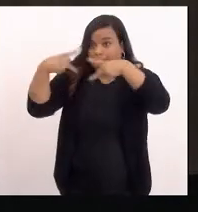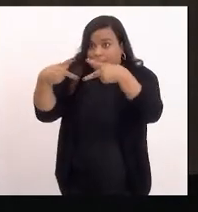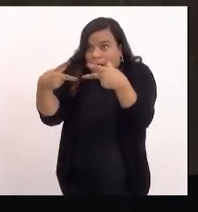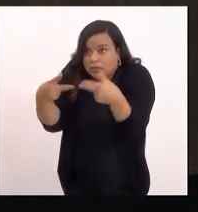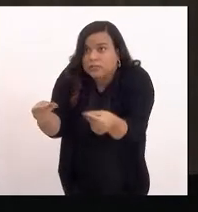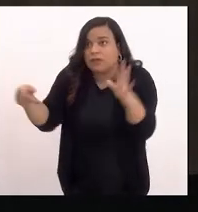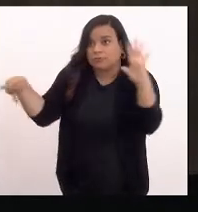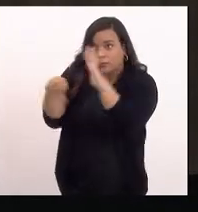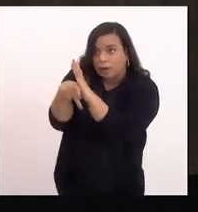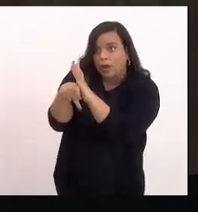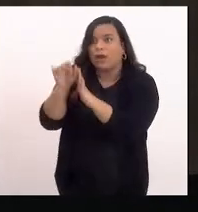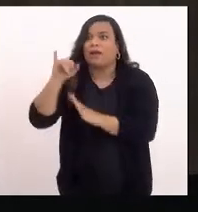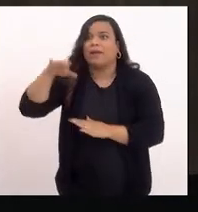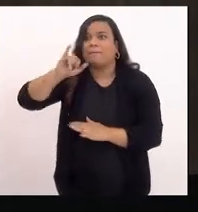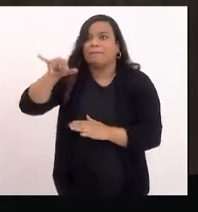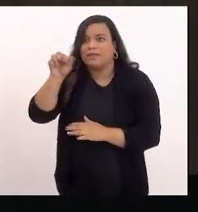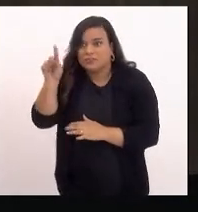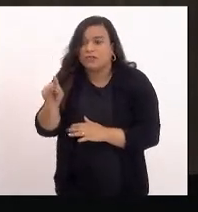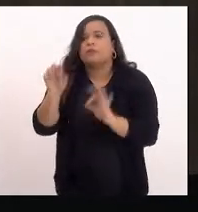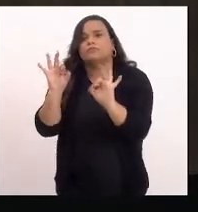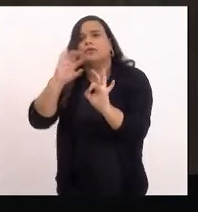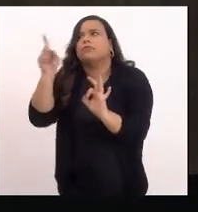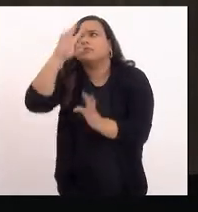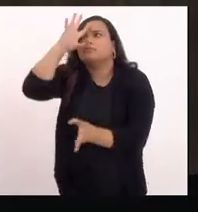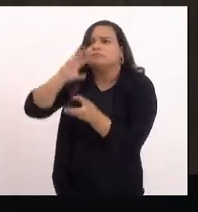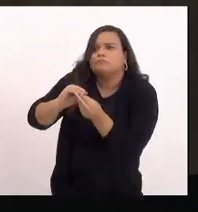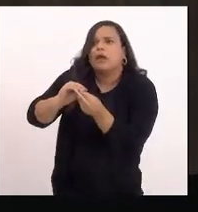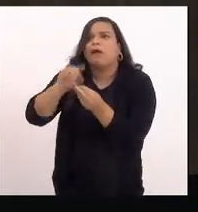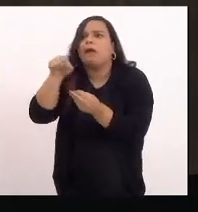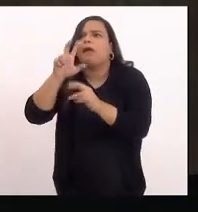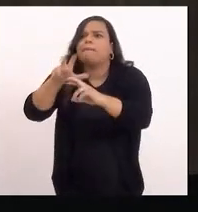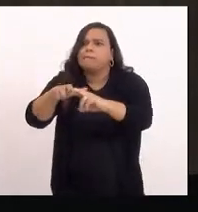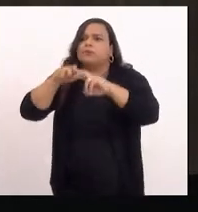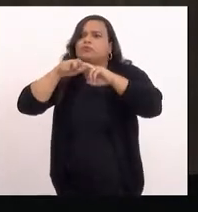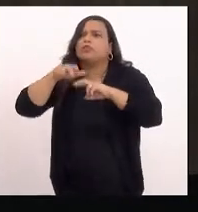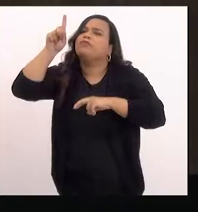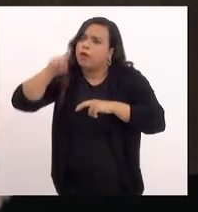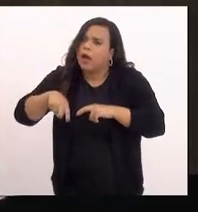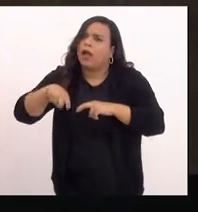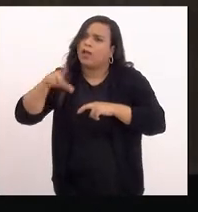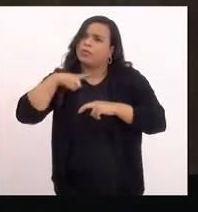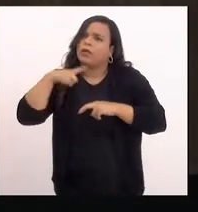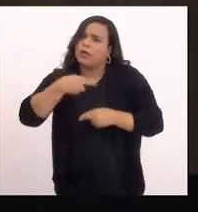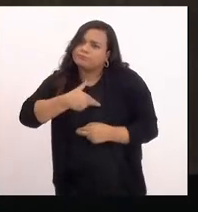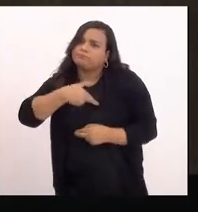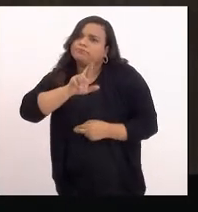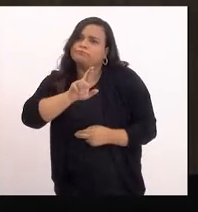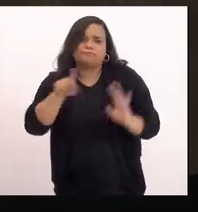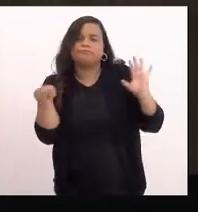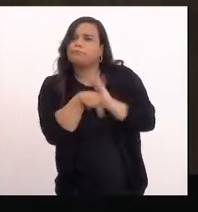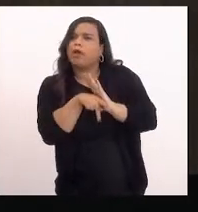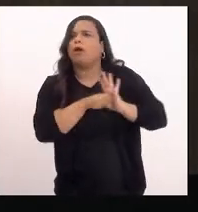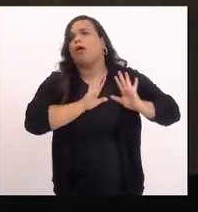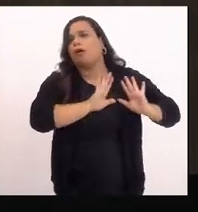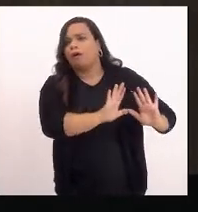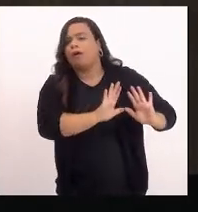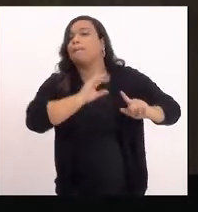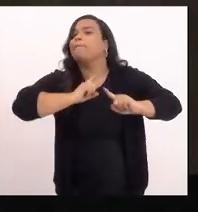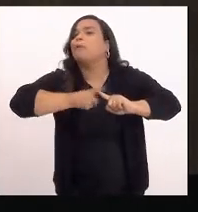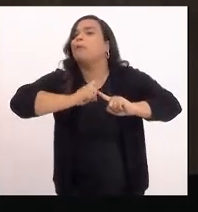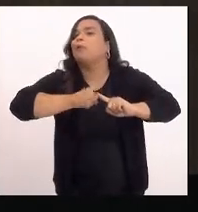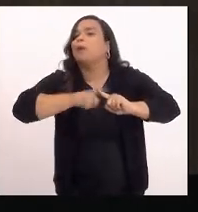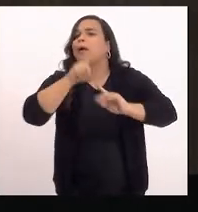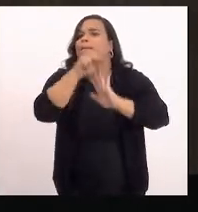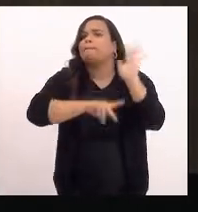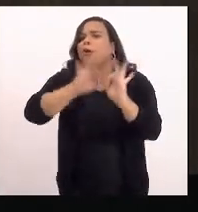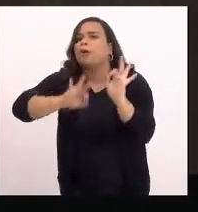óbvio que a razão por trás disso, ela é de fundo religioso, porque nenhum projeto